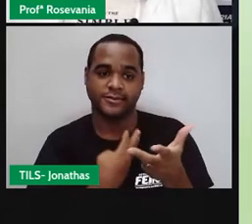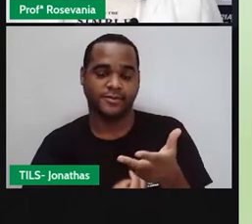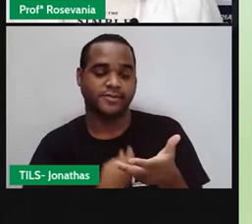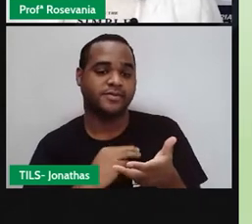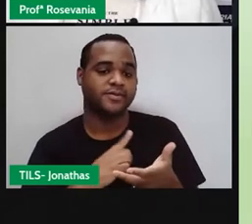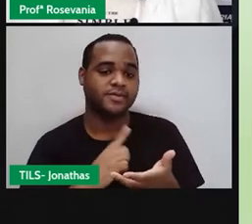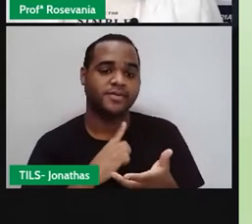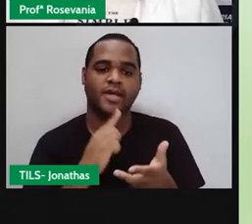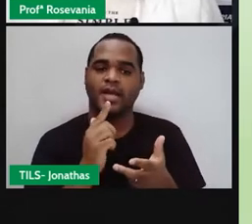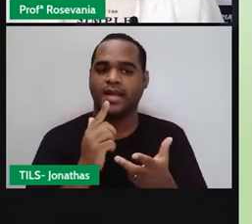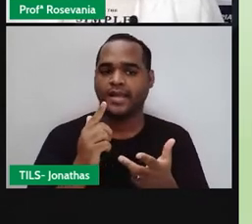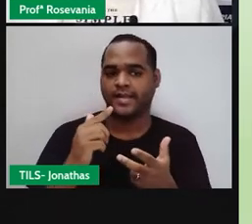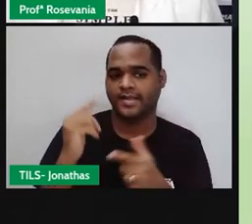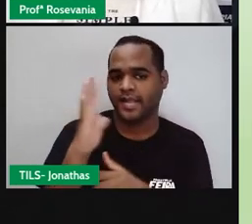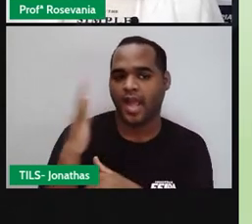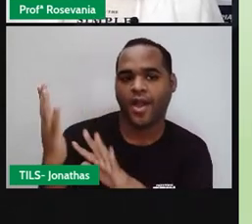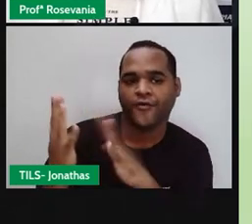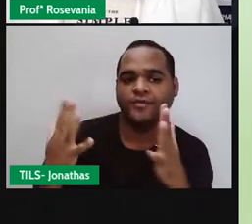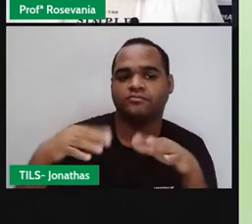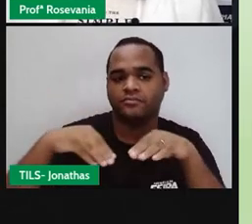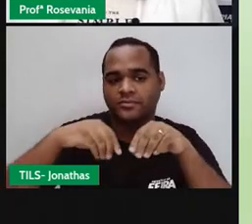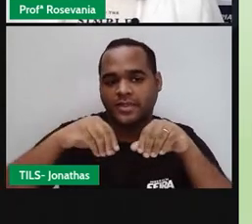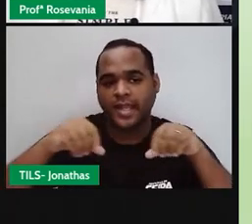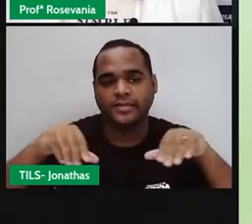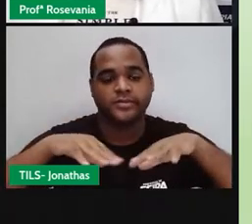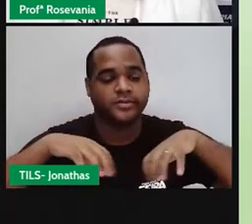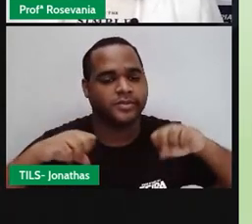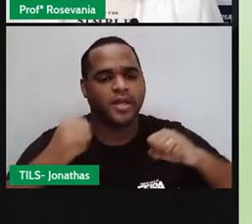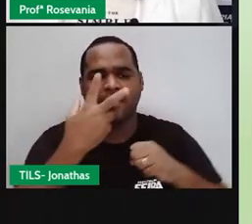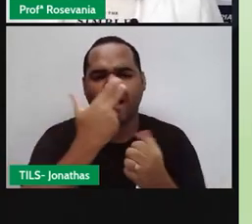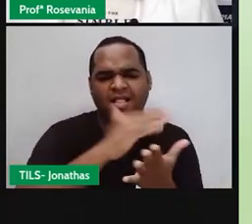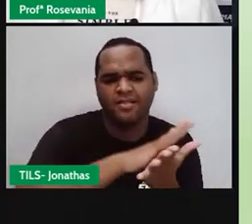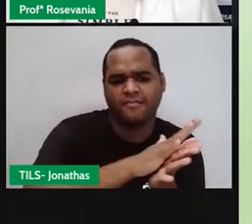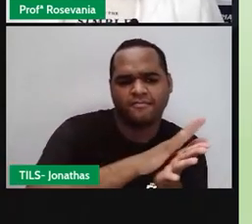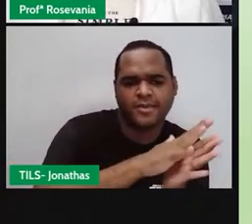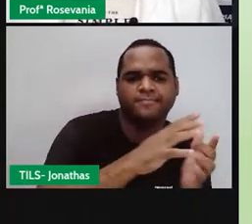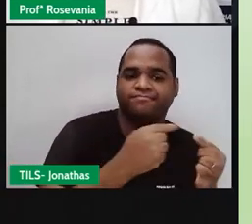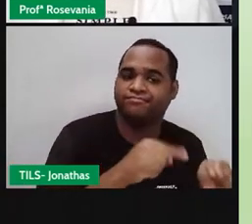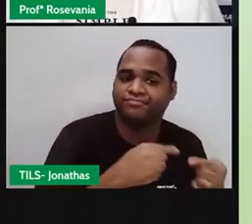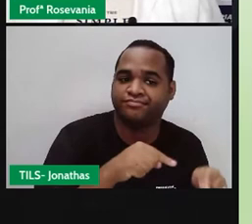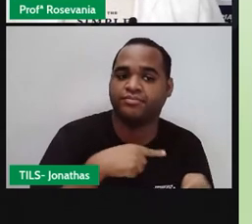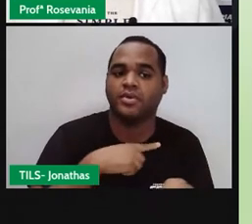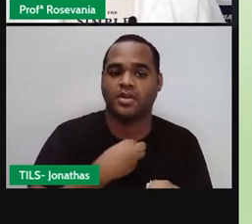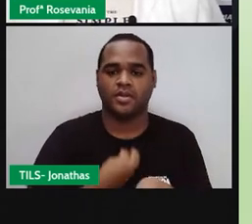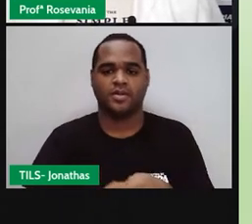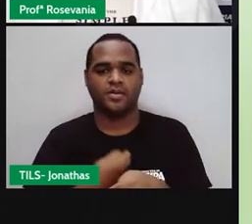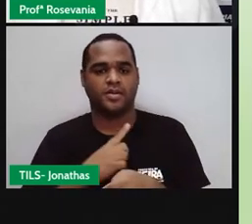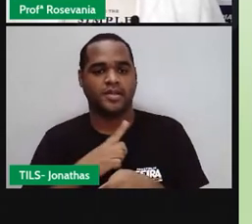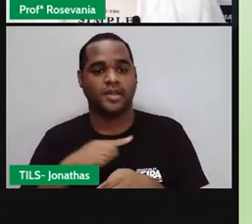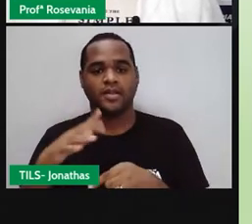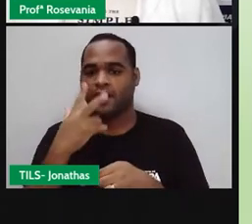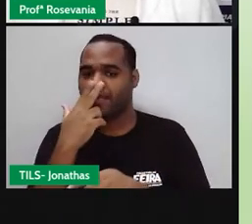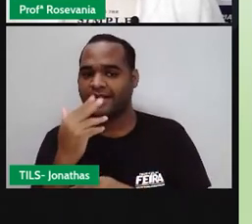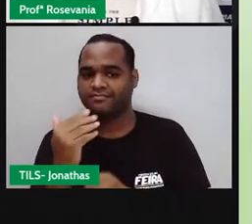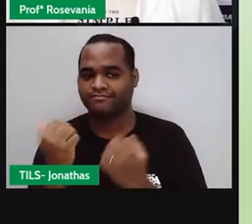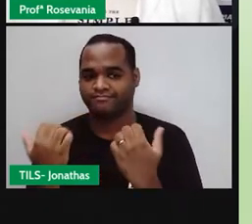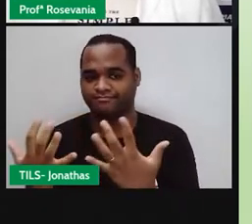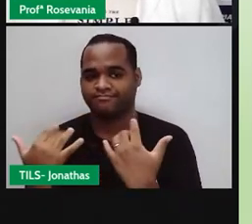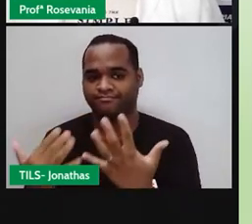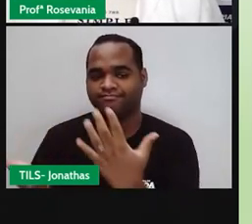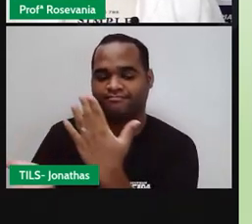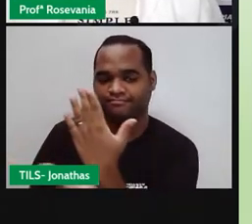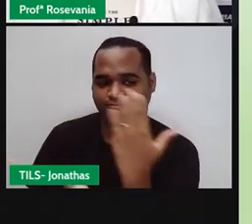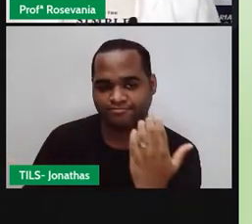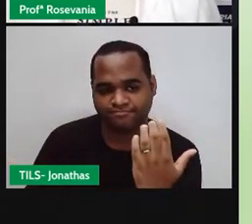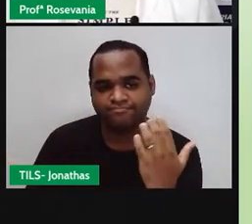né, das árvores, do solo, porque eu acabei degradando o pedaço. Esse desmatamento aqui foi fundamental, foi crucial para que eu